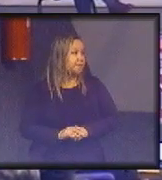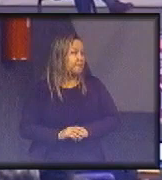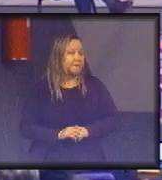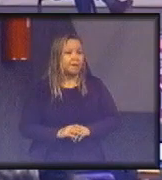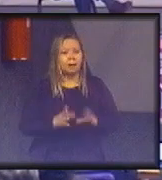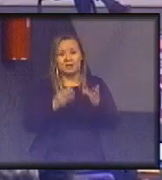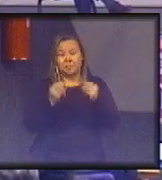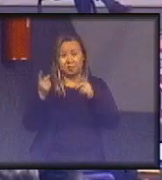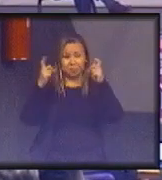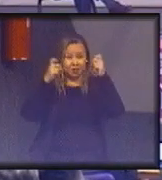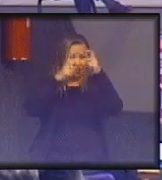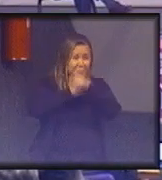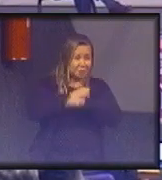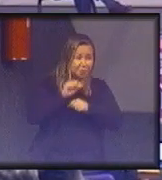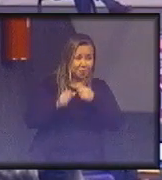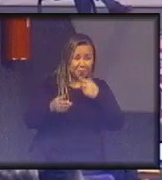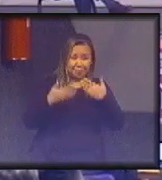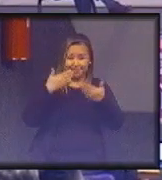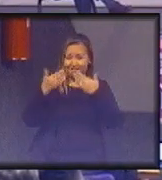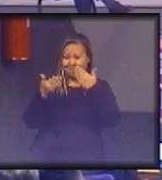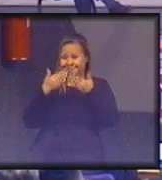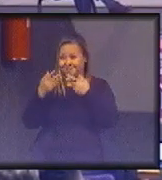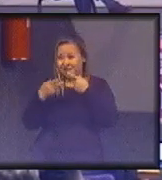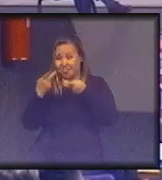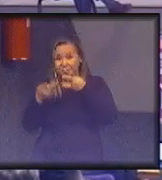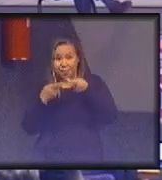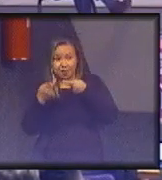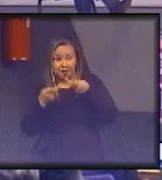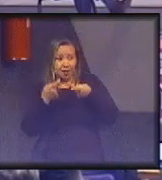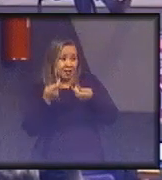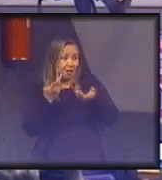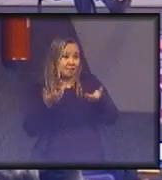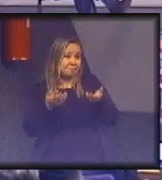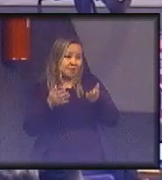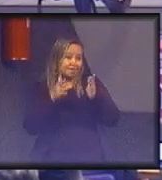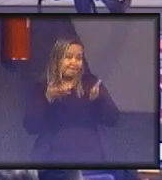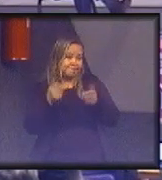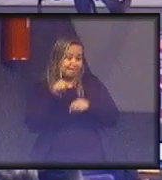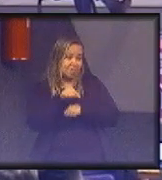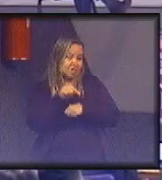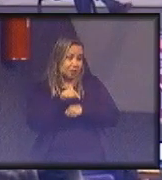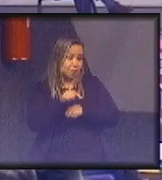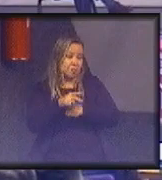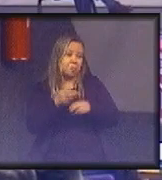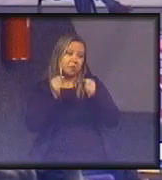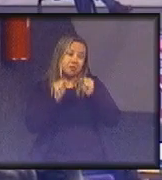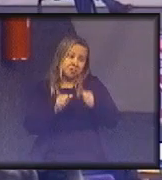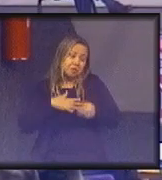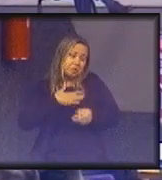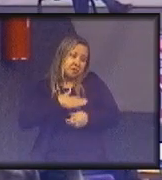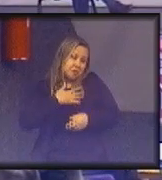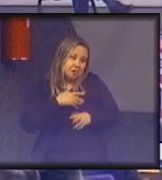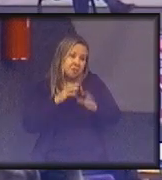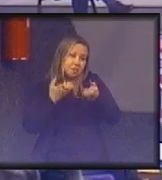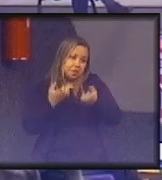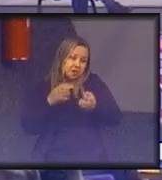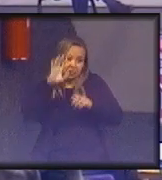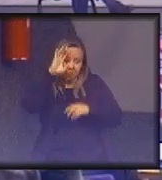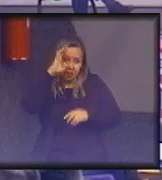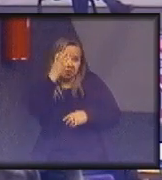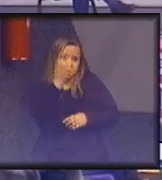muito difícil fazer um comentário mais amplo a esse respeito. Posso dizer o que eu gostaria, eu gostaria que a comissão